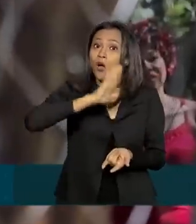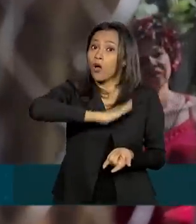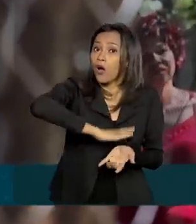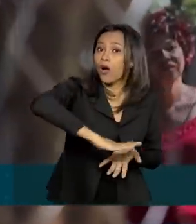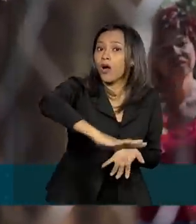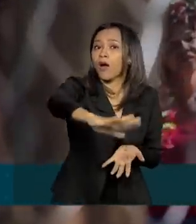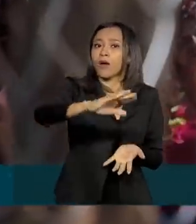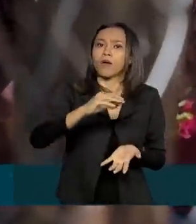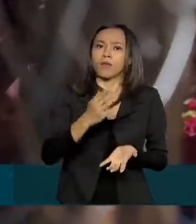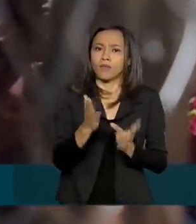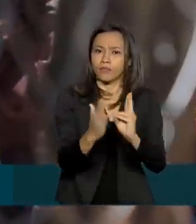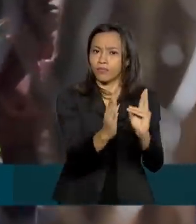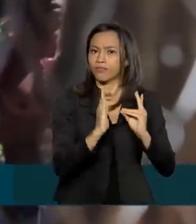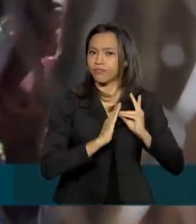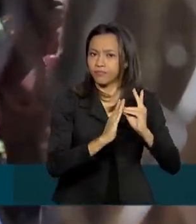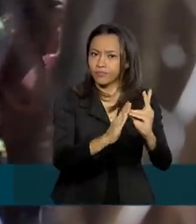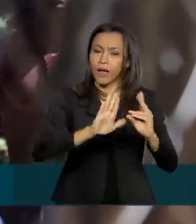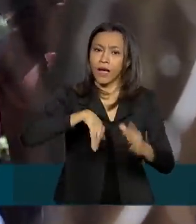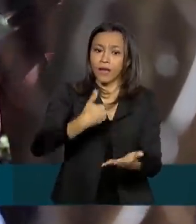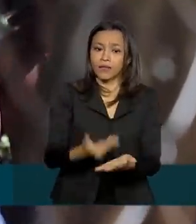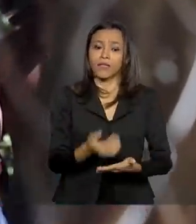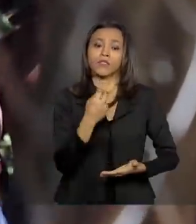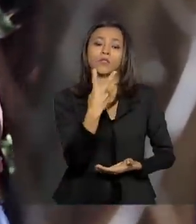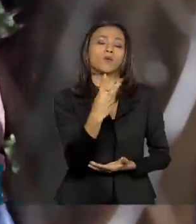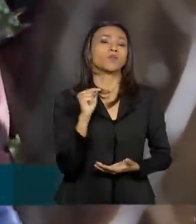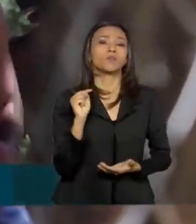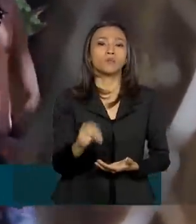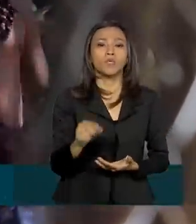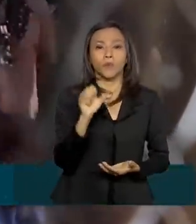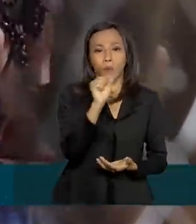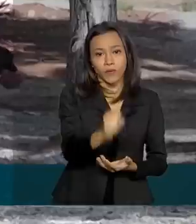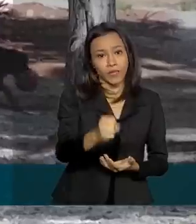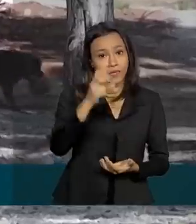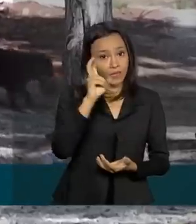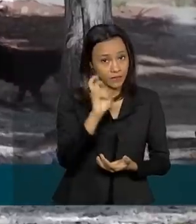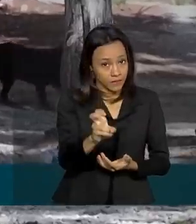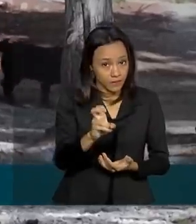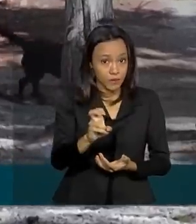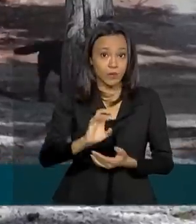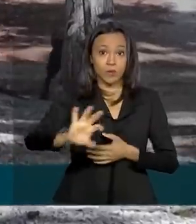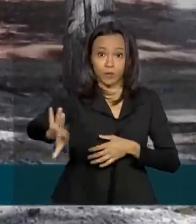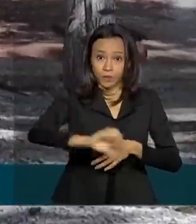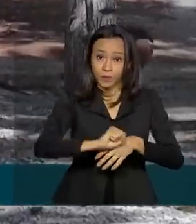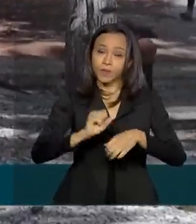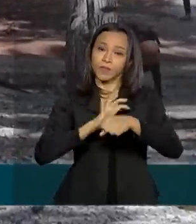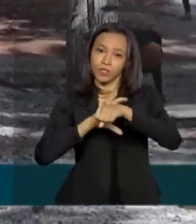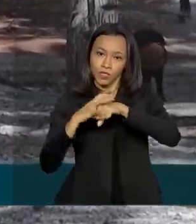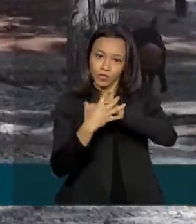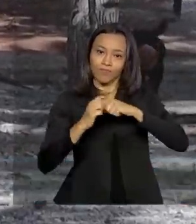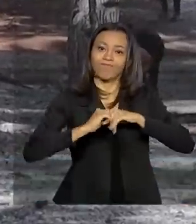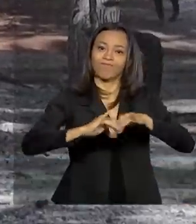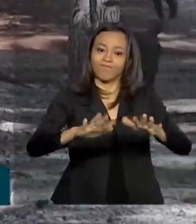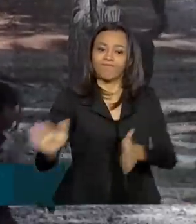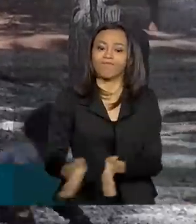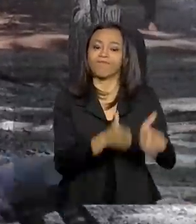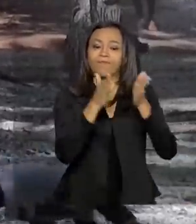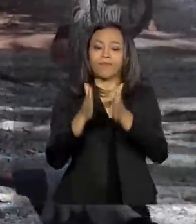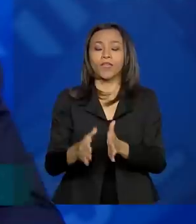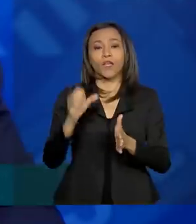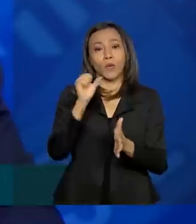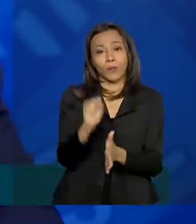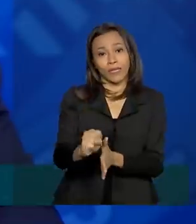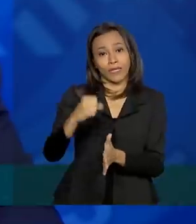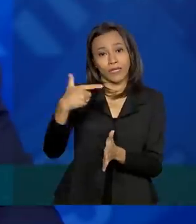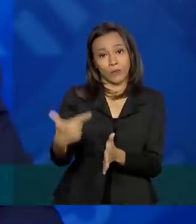o momento, foram registrados 2.085 casos de covid-19 entre os indígenas e 82 mortes.